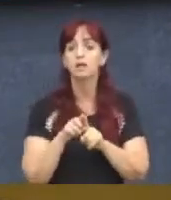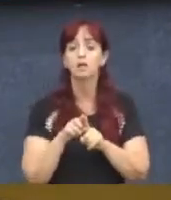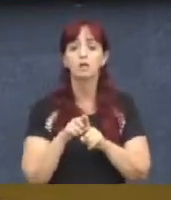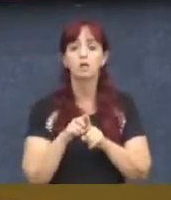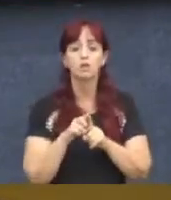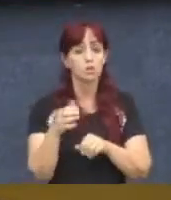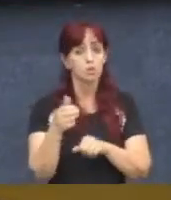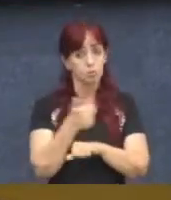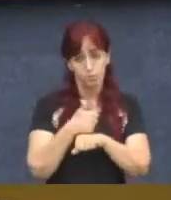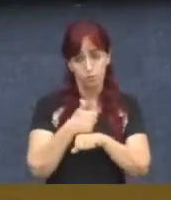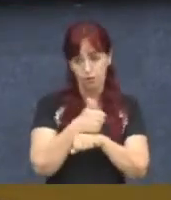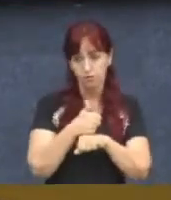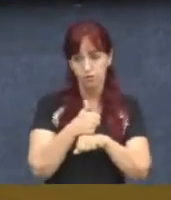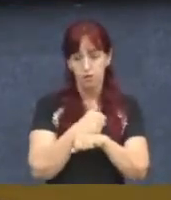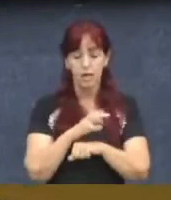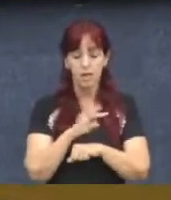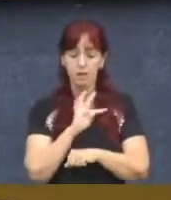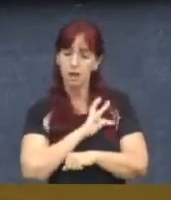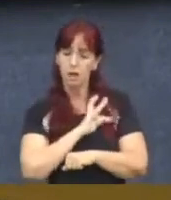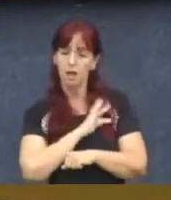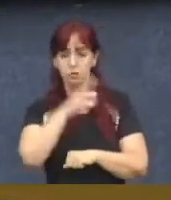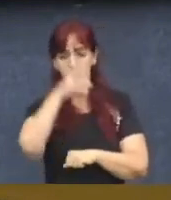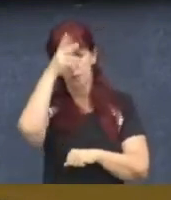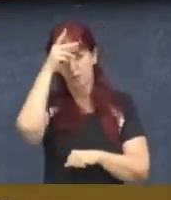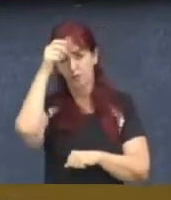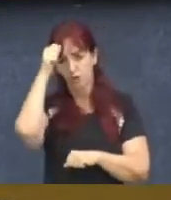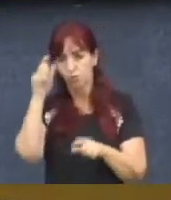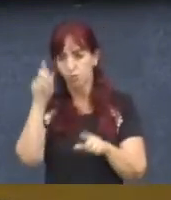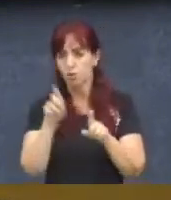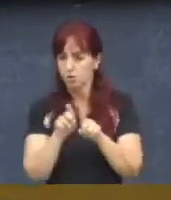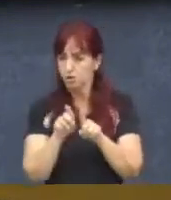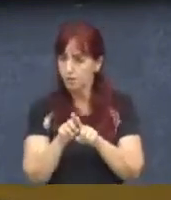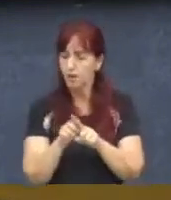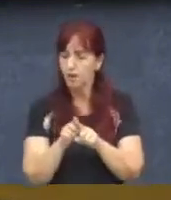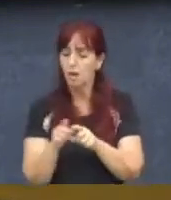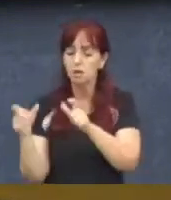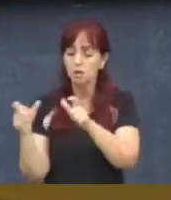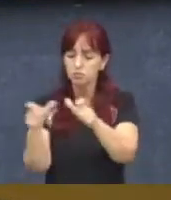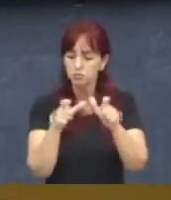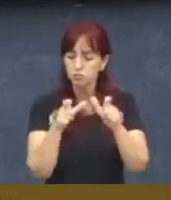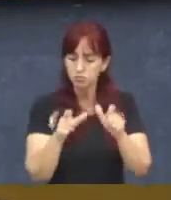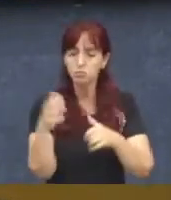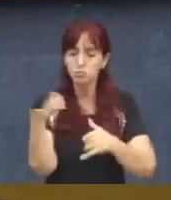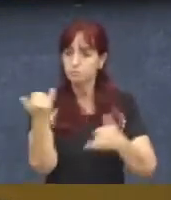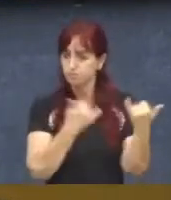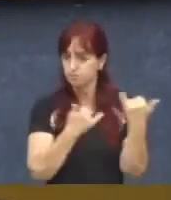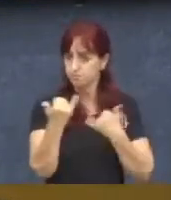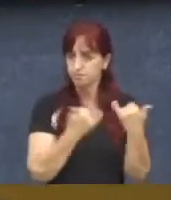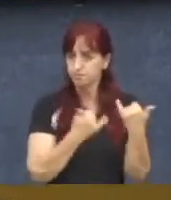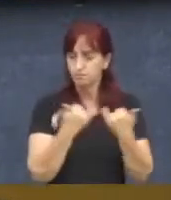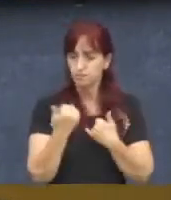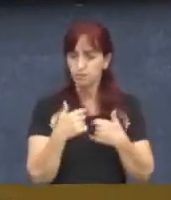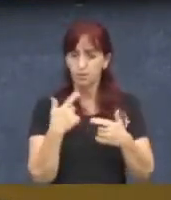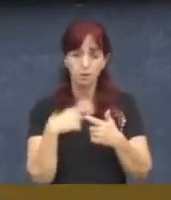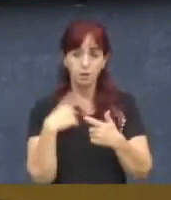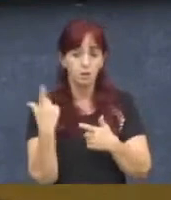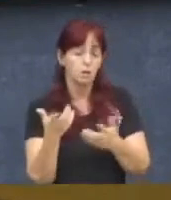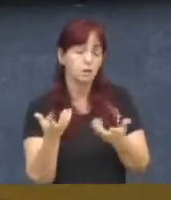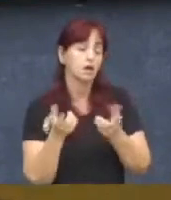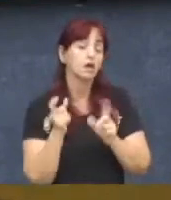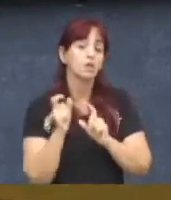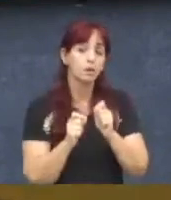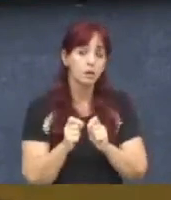Prefeitura e, obviamente, com seus respectivos setores, vão trazer informações para a gente, porque o que a gente quer é clarificar.